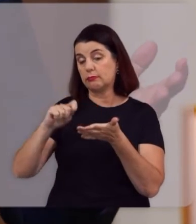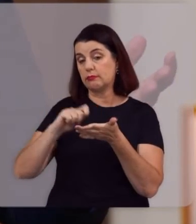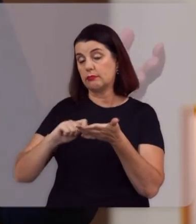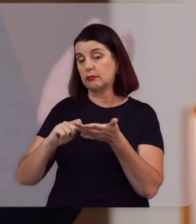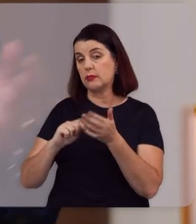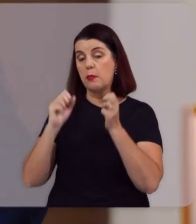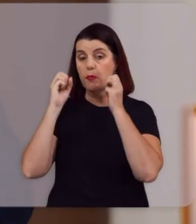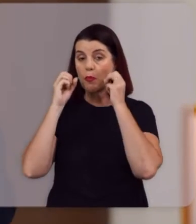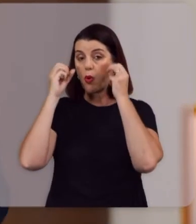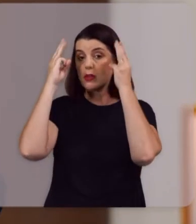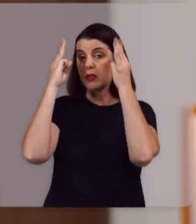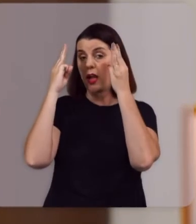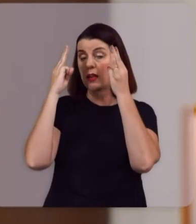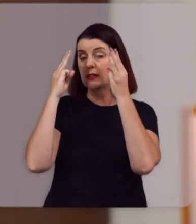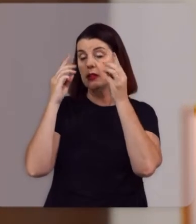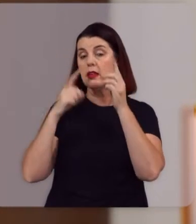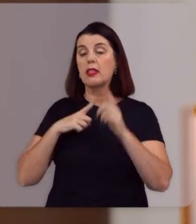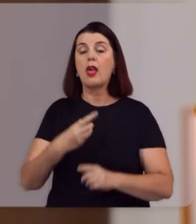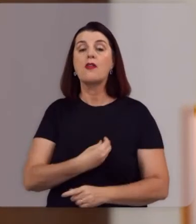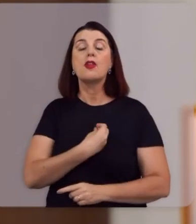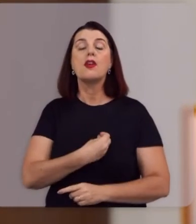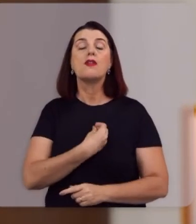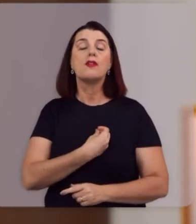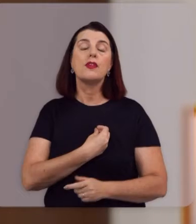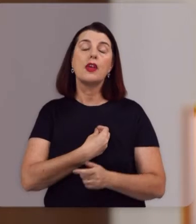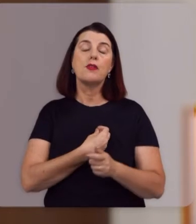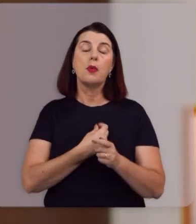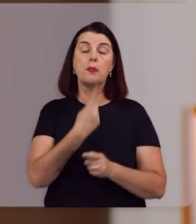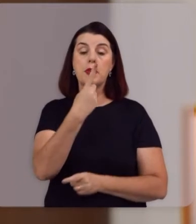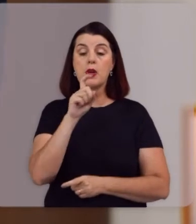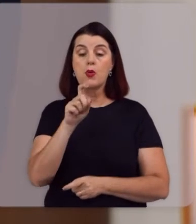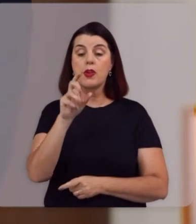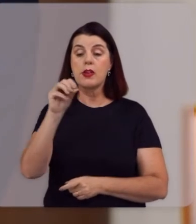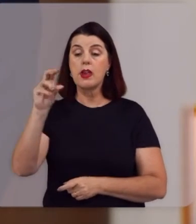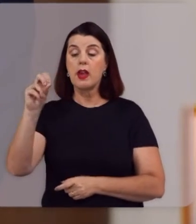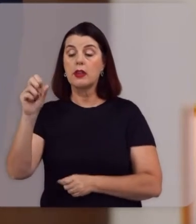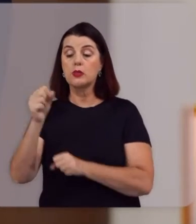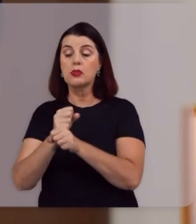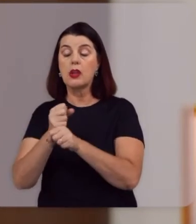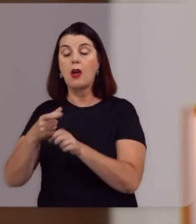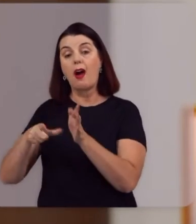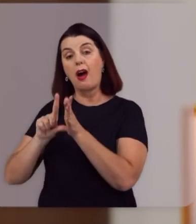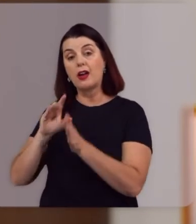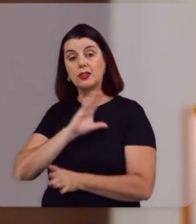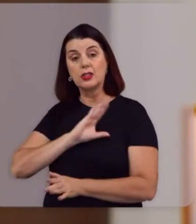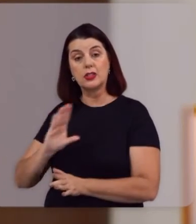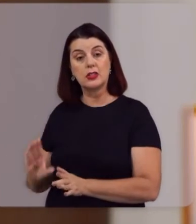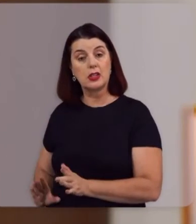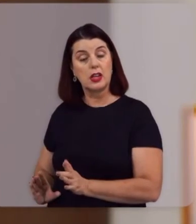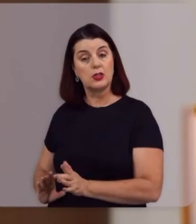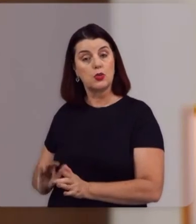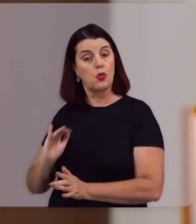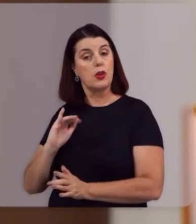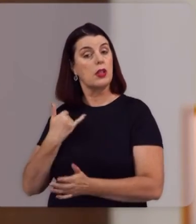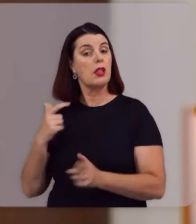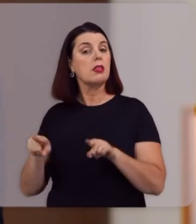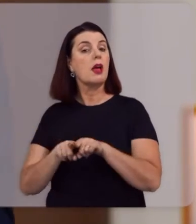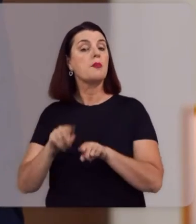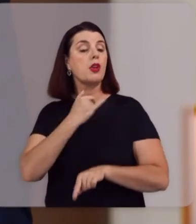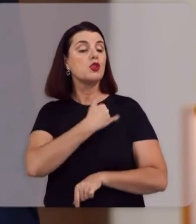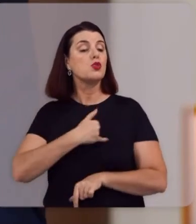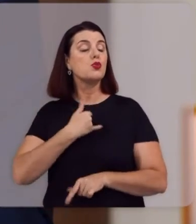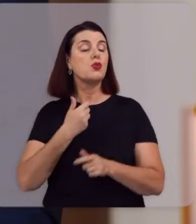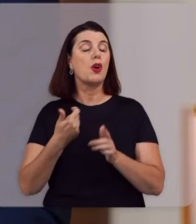De Moisés Que viveu mil e quinhentos anos Antes de Cristo E você tem As obras do apóstolo João Que escreveu no final Do primeiro